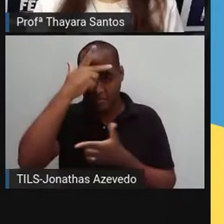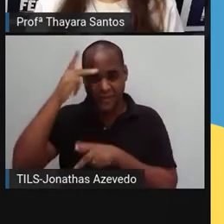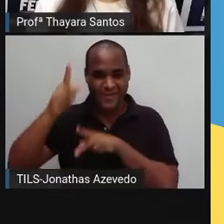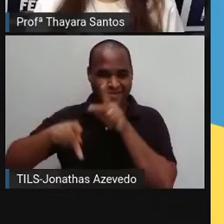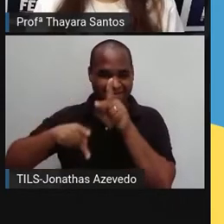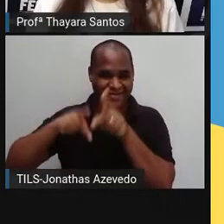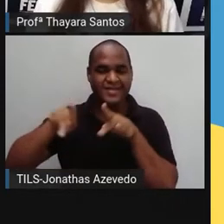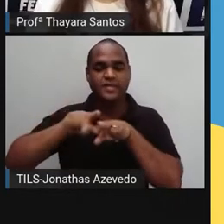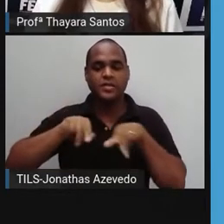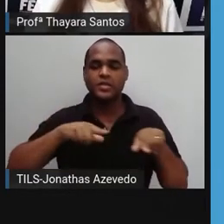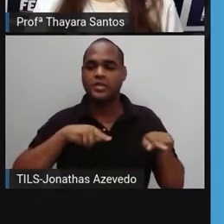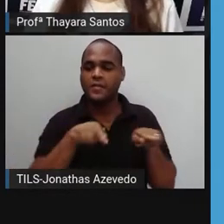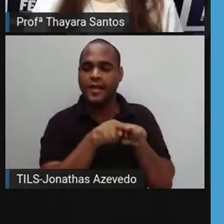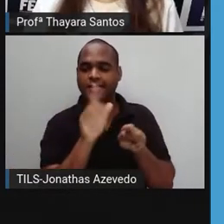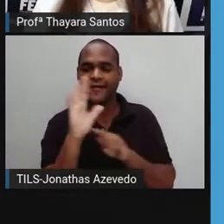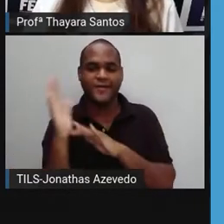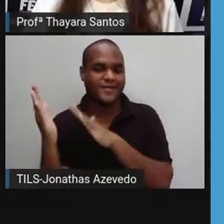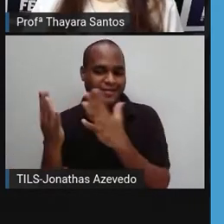o meio ambiente.